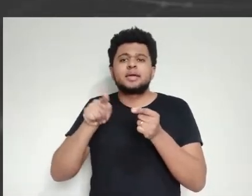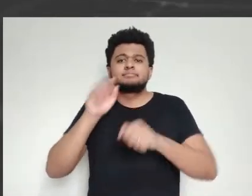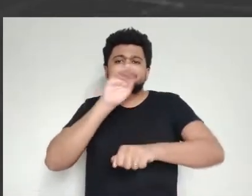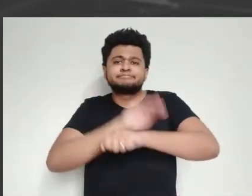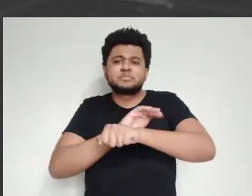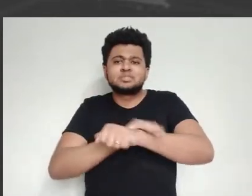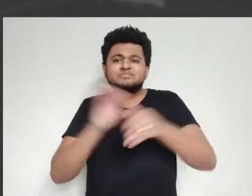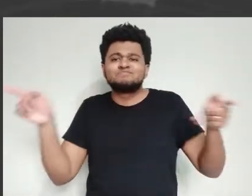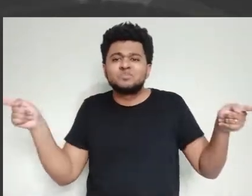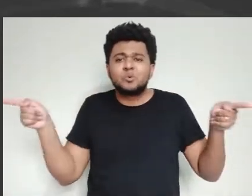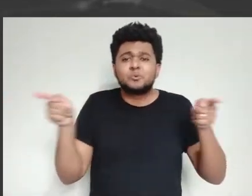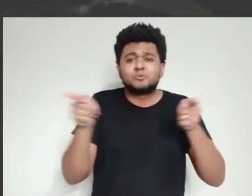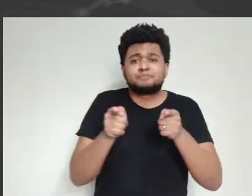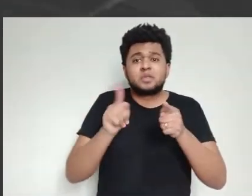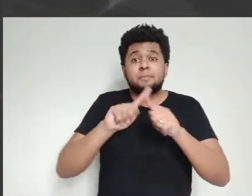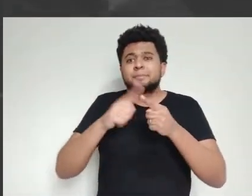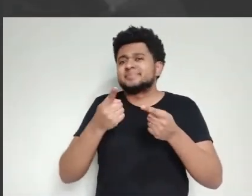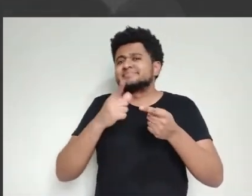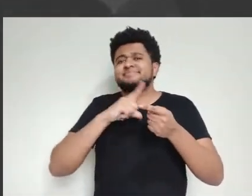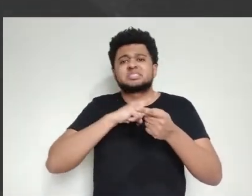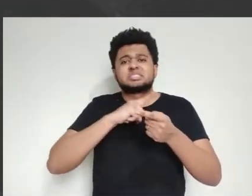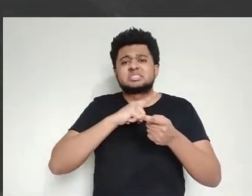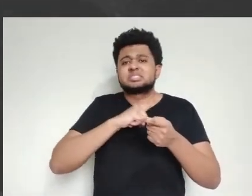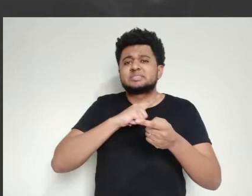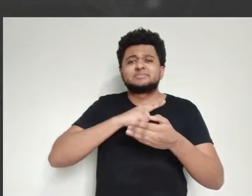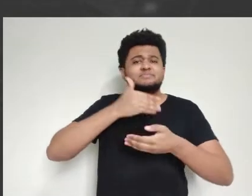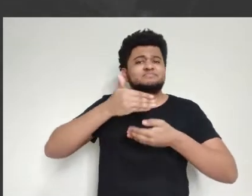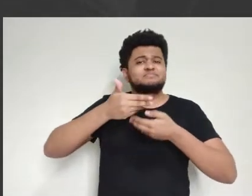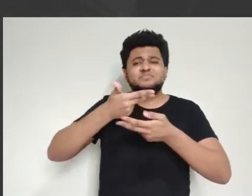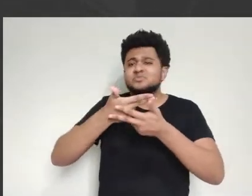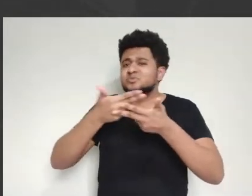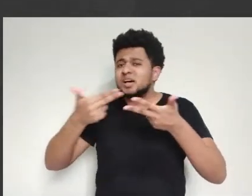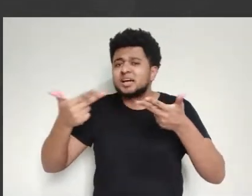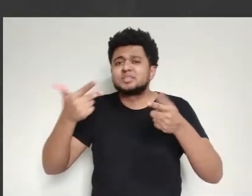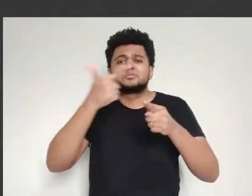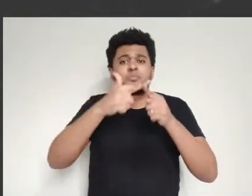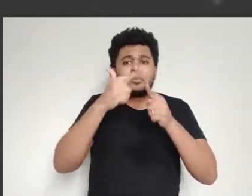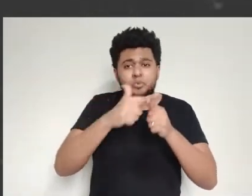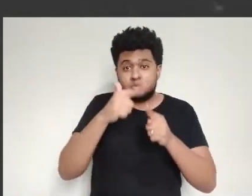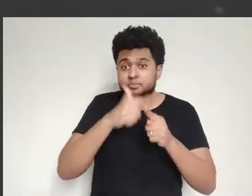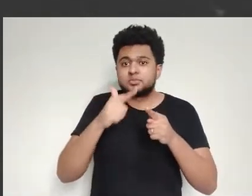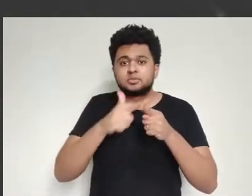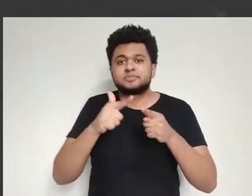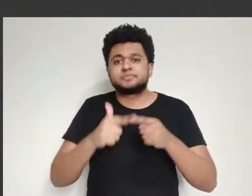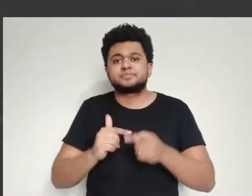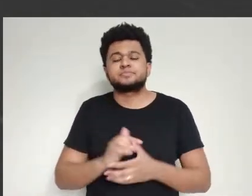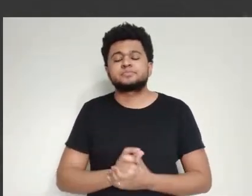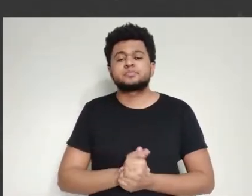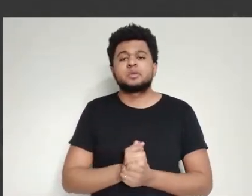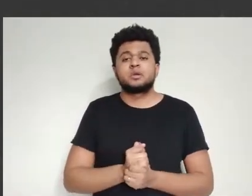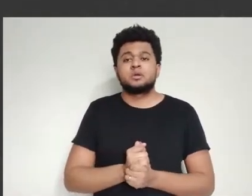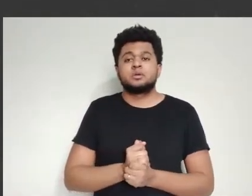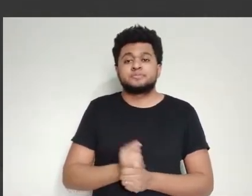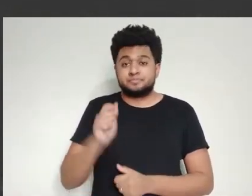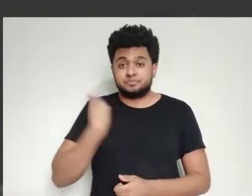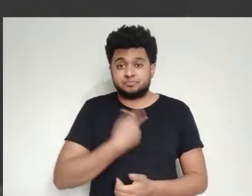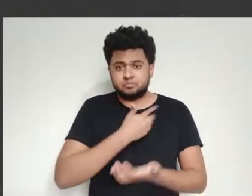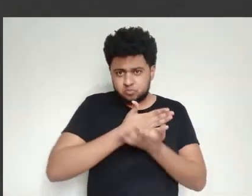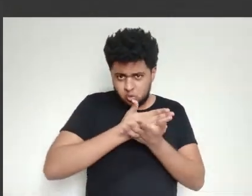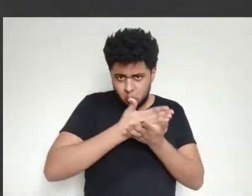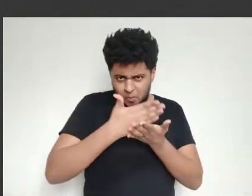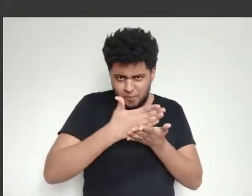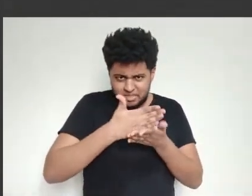as pessoas estão tentando fazer é encortar o período, só que isso envolve uma série de